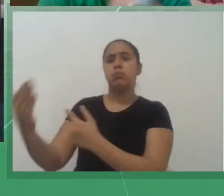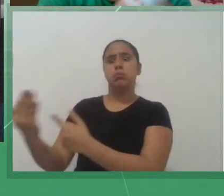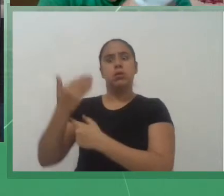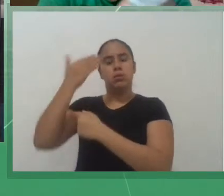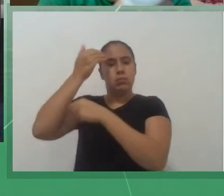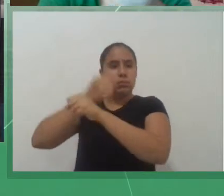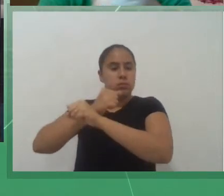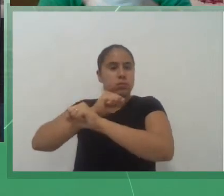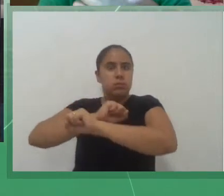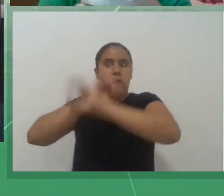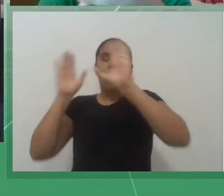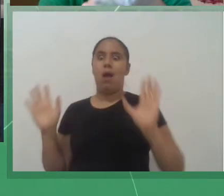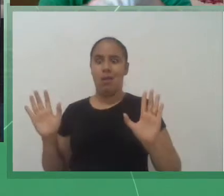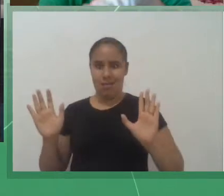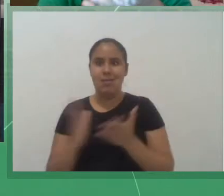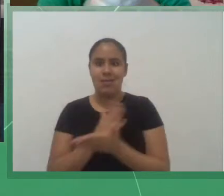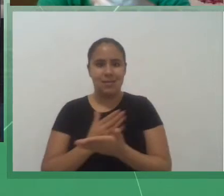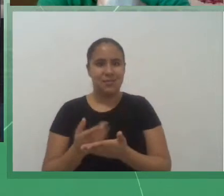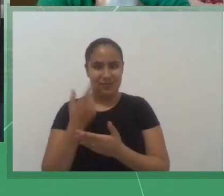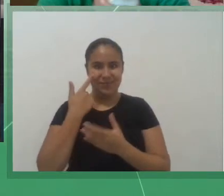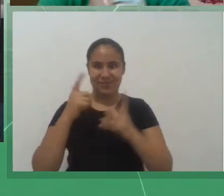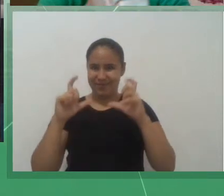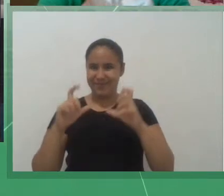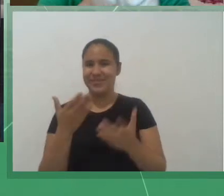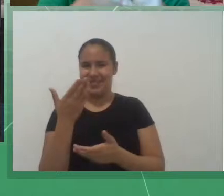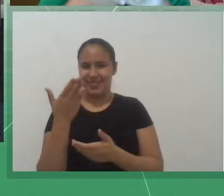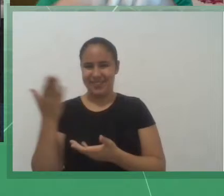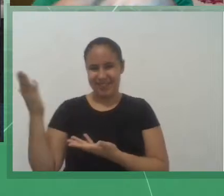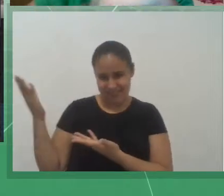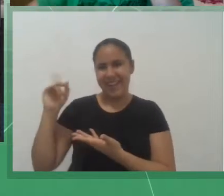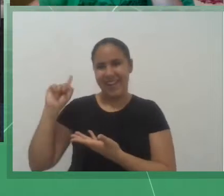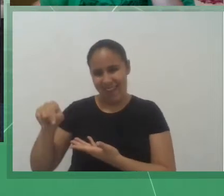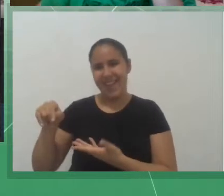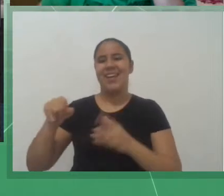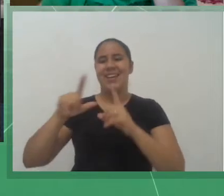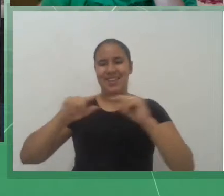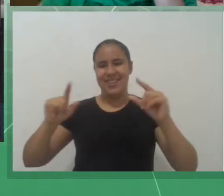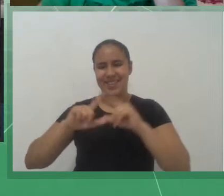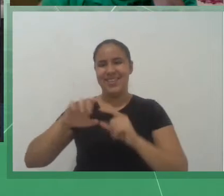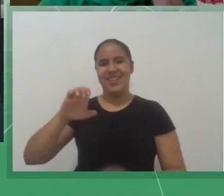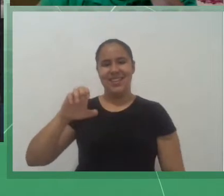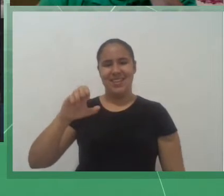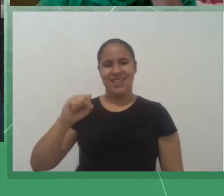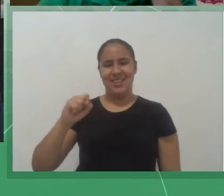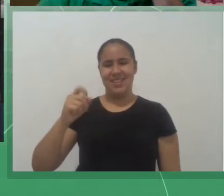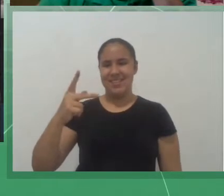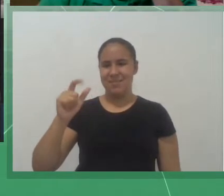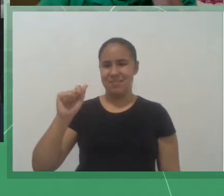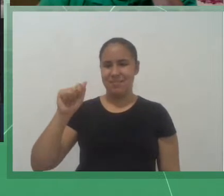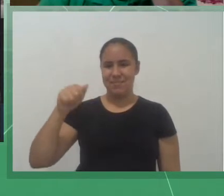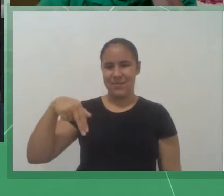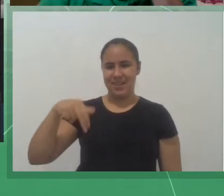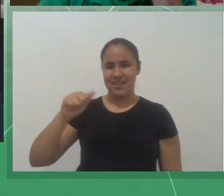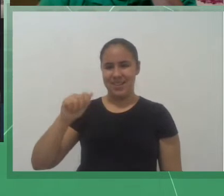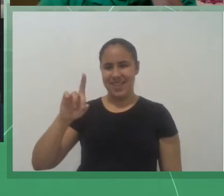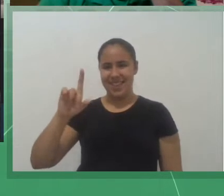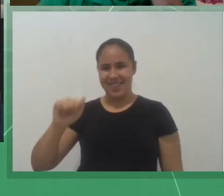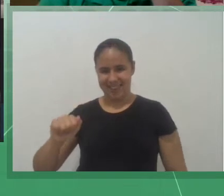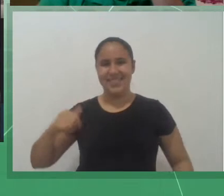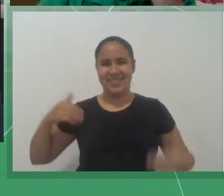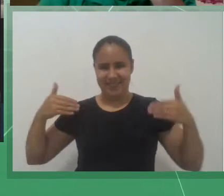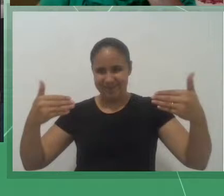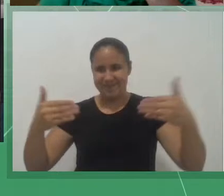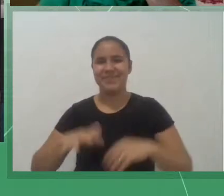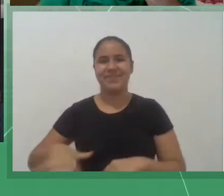fotografia do fundo é explorada nos ministérios também mais uma foto de Farcas tá bom pessoal adiante algumas fontes que eu já